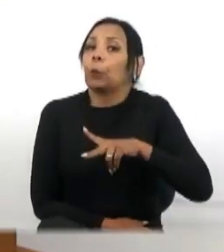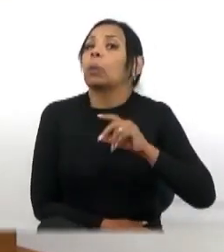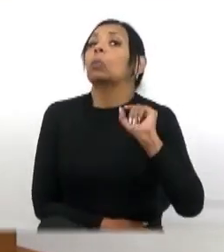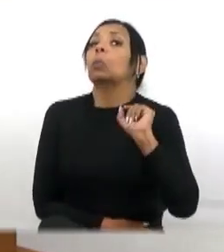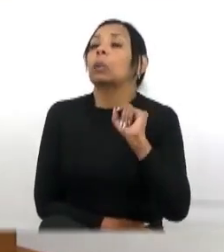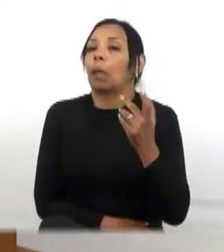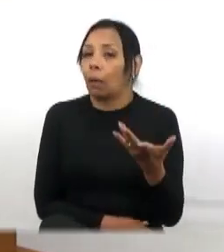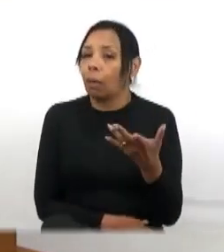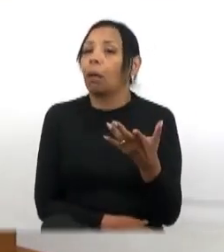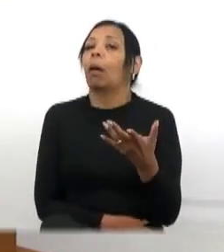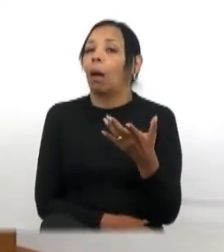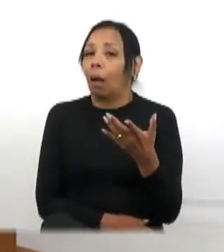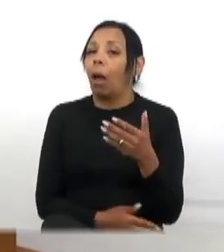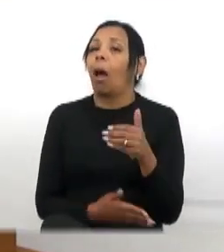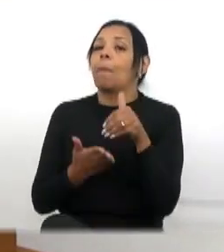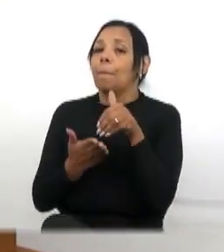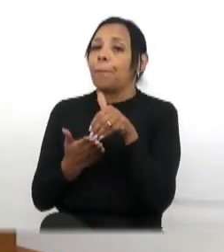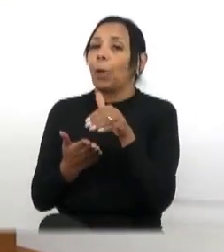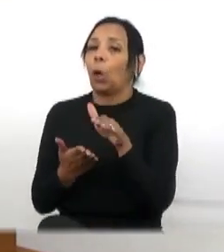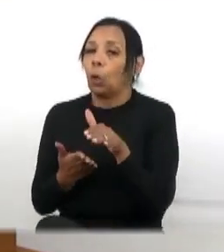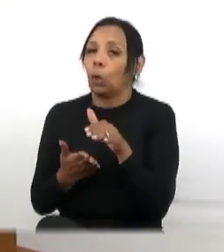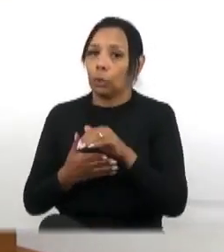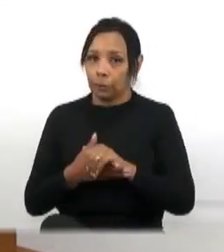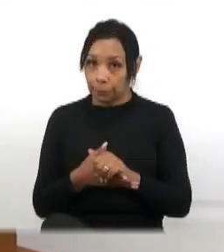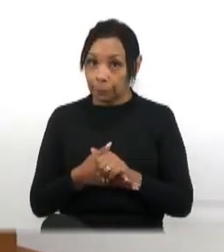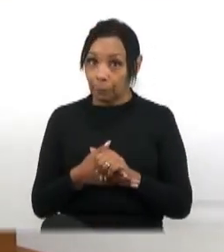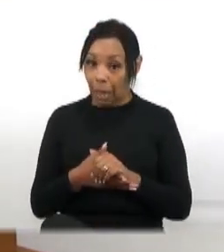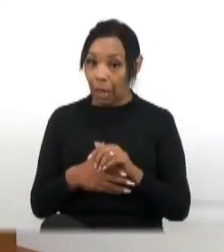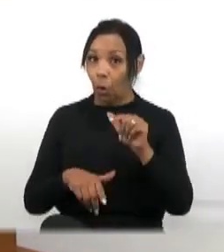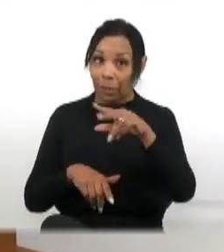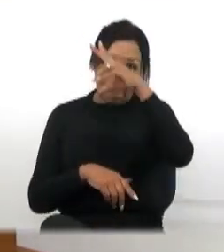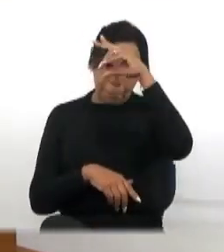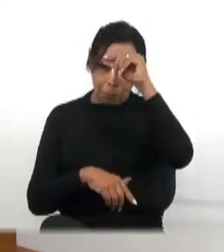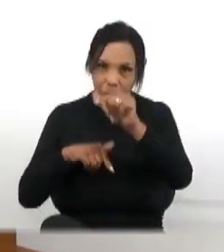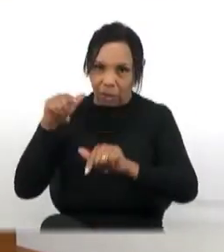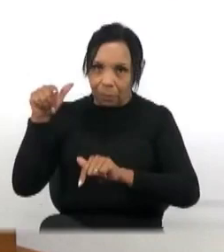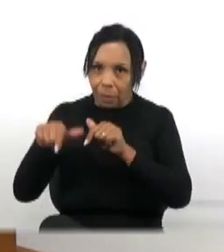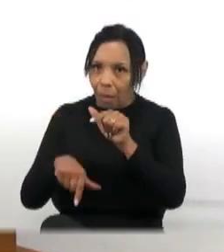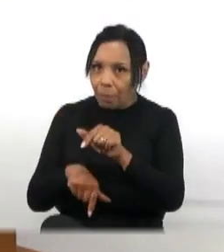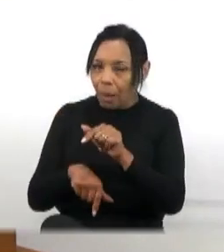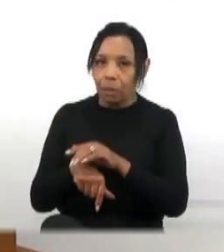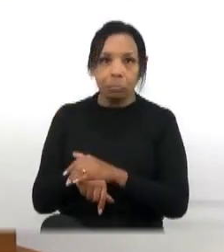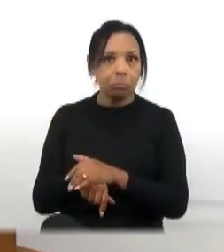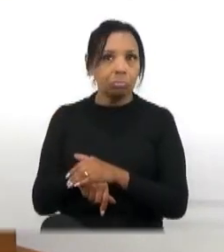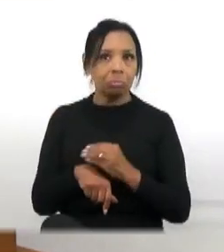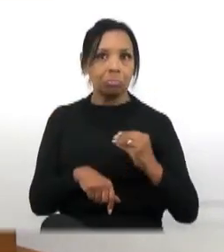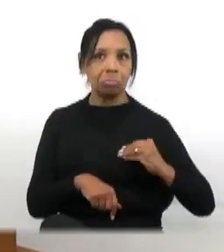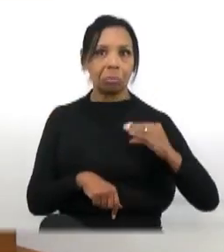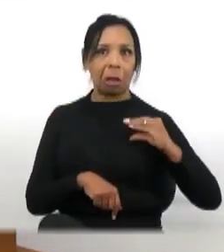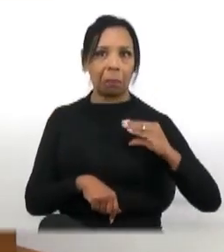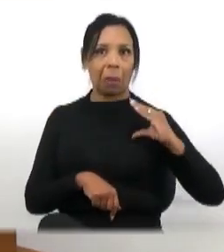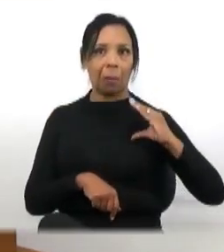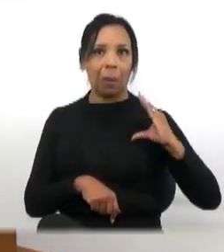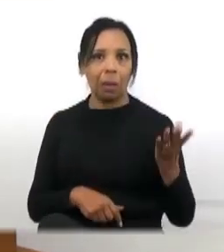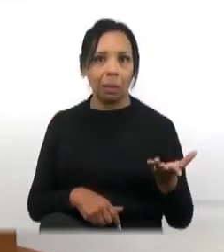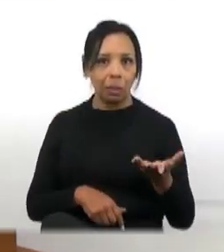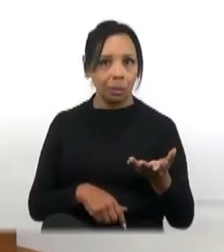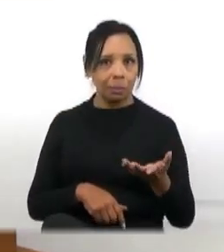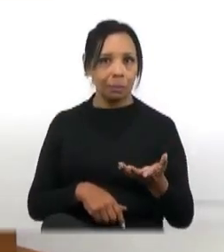Certamente seria exonerado. O que acontece com alguém que trabalha nessa prefeitura? Muitas vezes recebe aumento. Então está aqui.